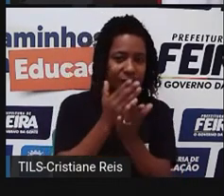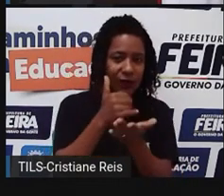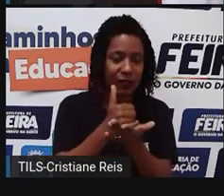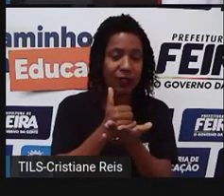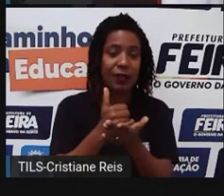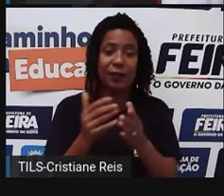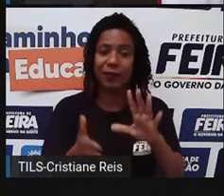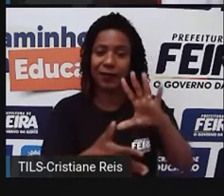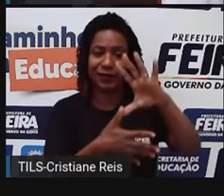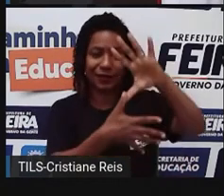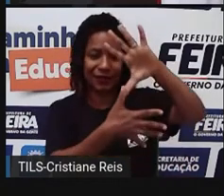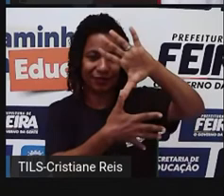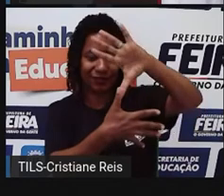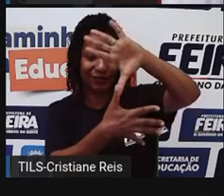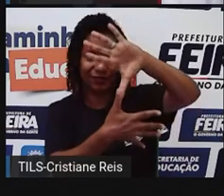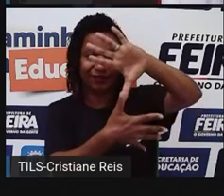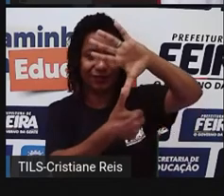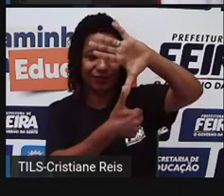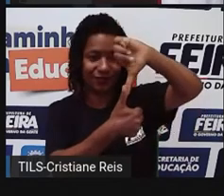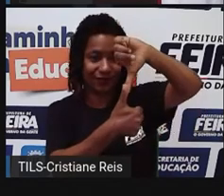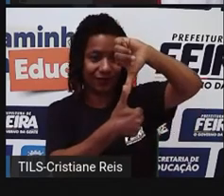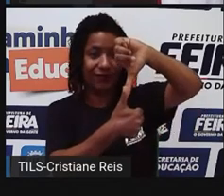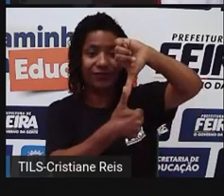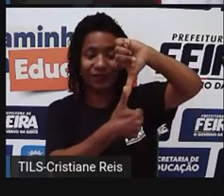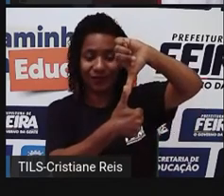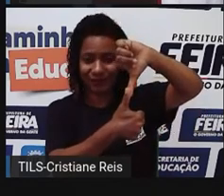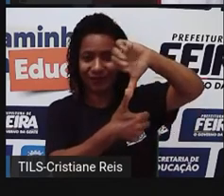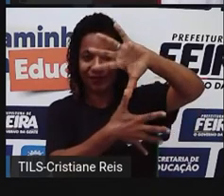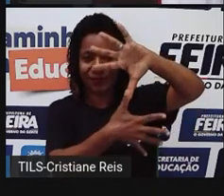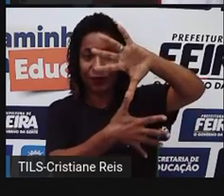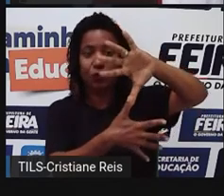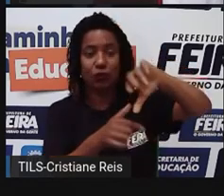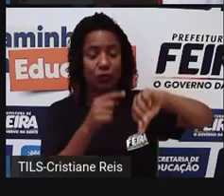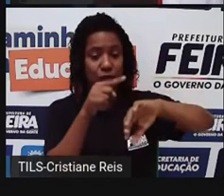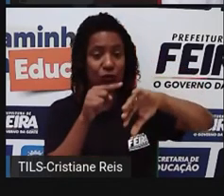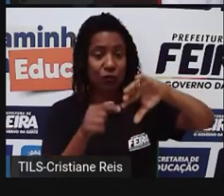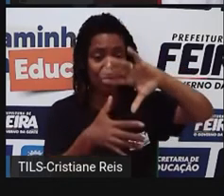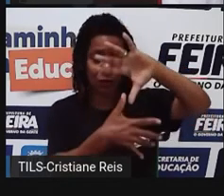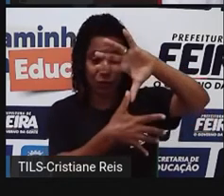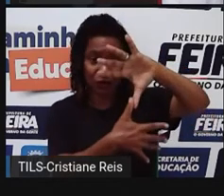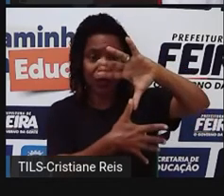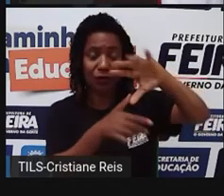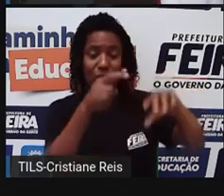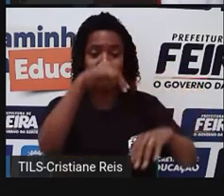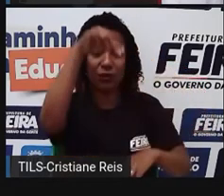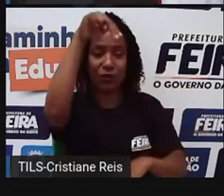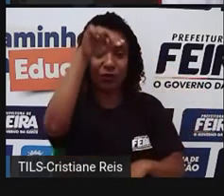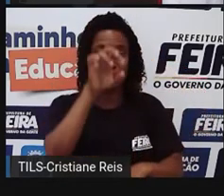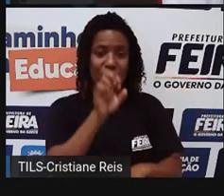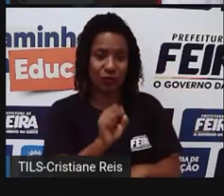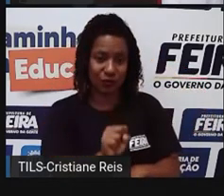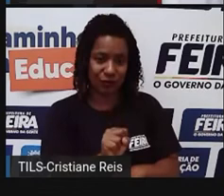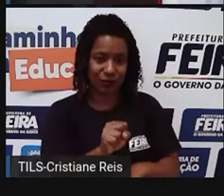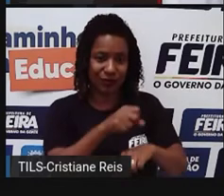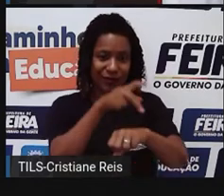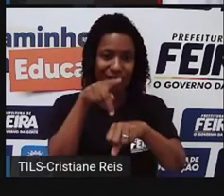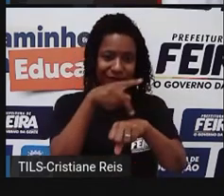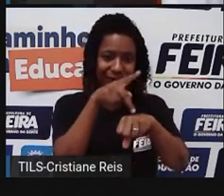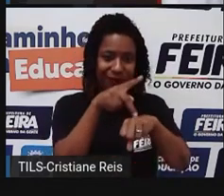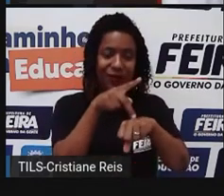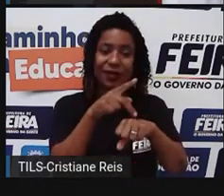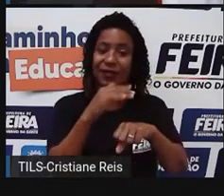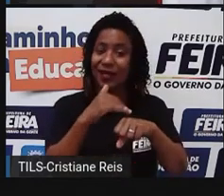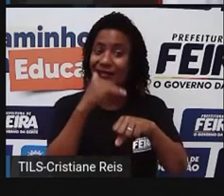sul, é uma linha que não é reta, mas tudo que estava acima desse país aqui, considerado, ou dessa linha aqui, era considerado países